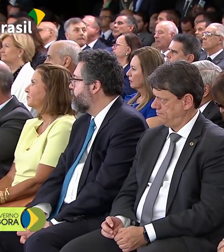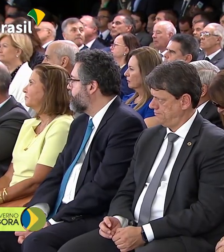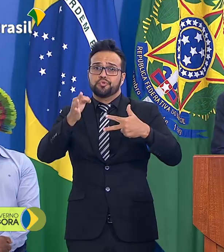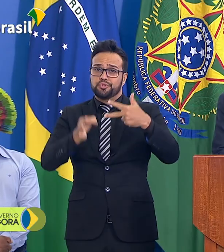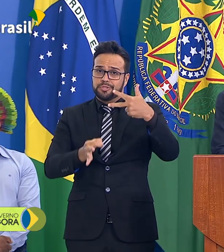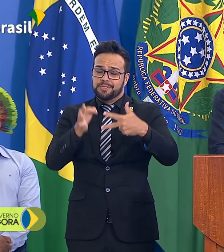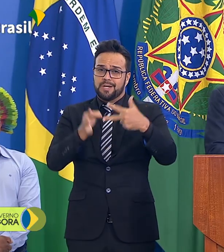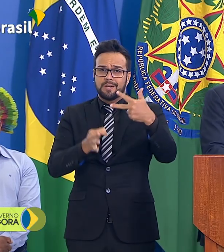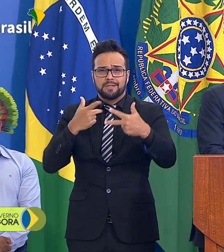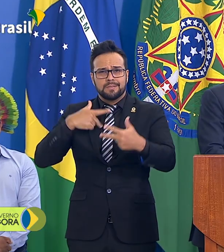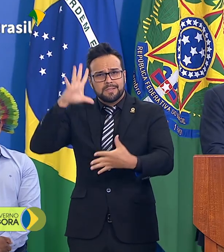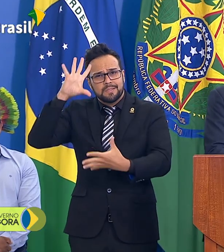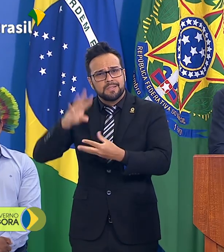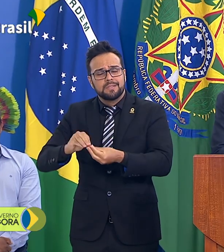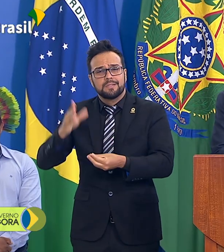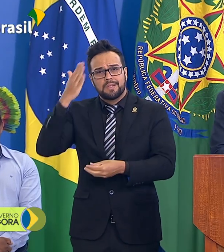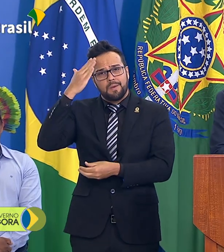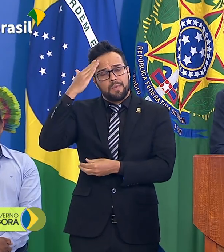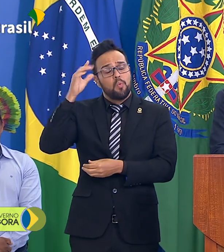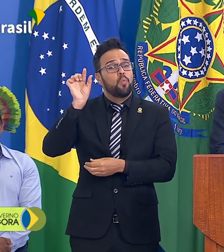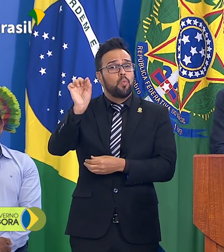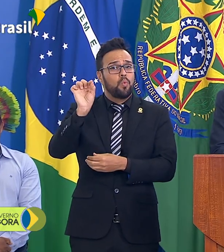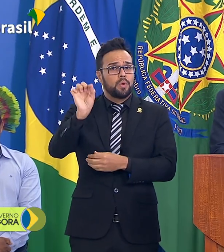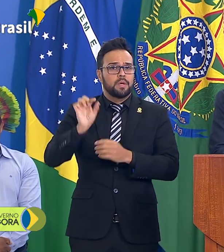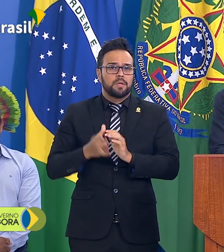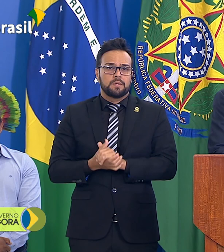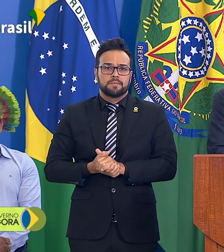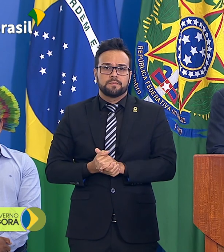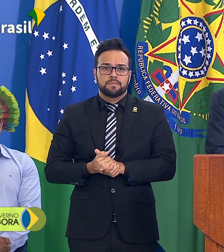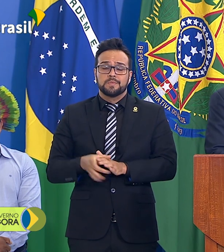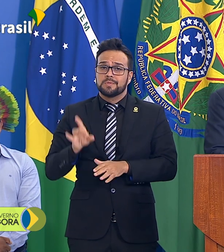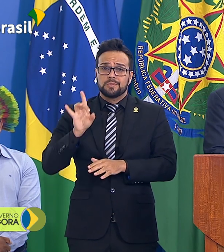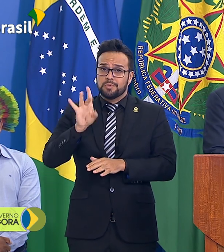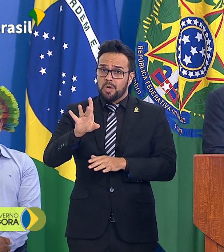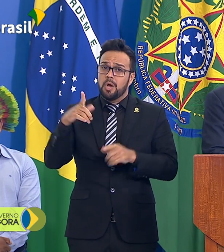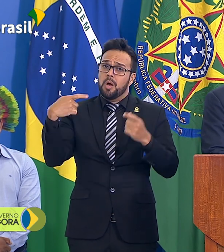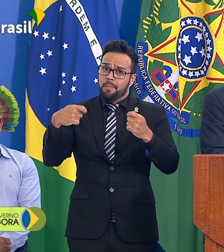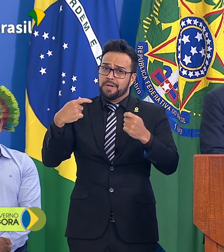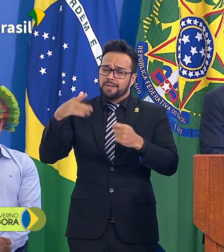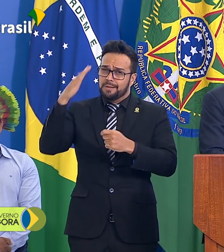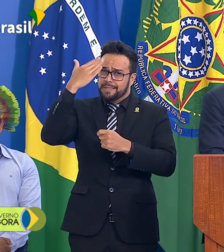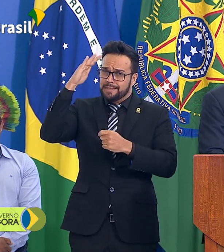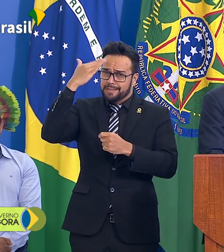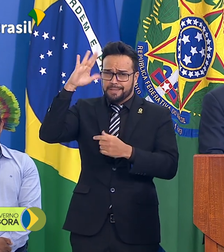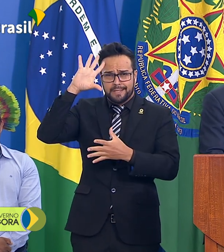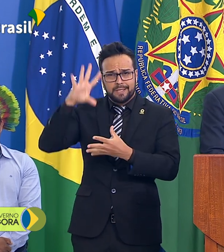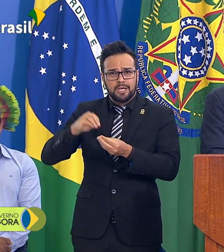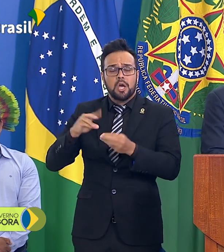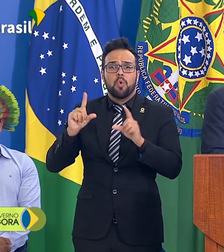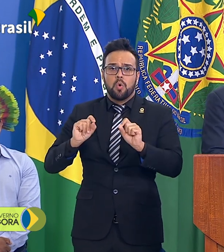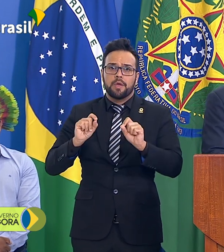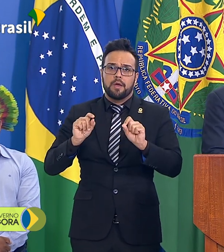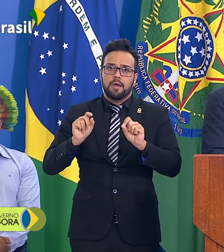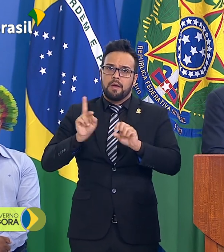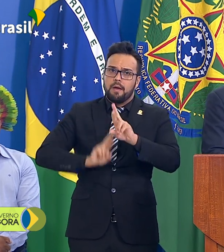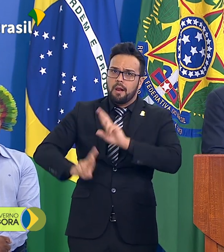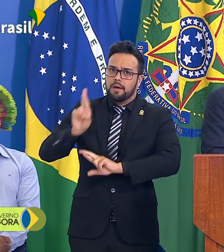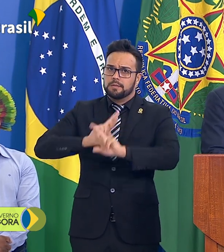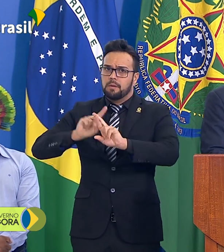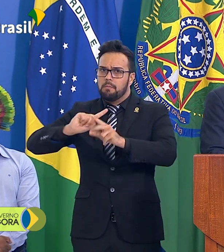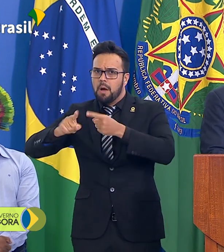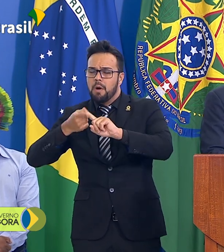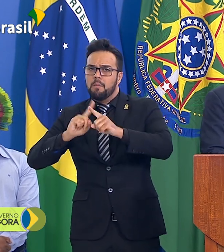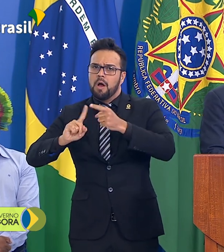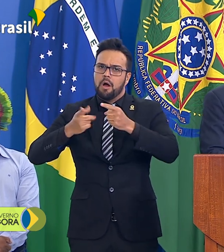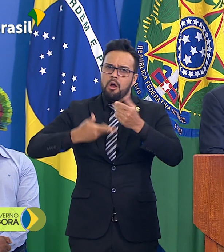entendimento entre nós. Basta apenas que conversemos cada vez mais. E na